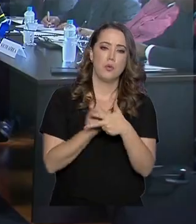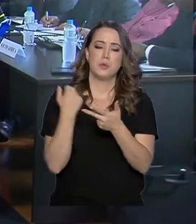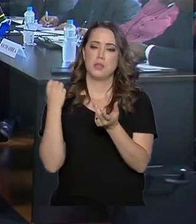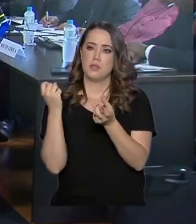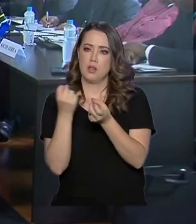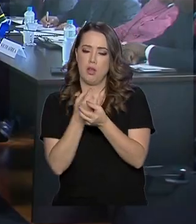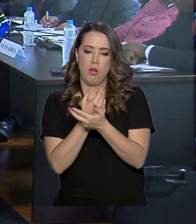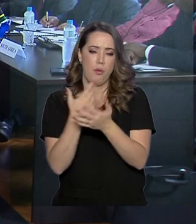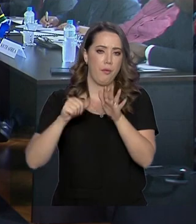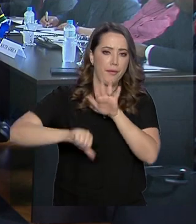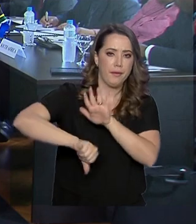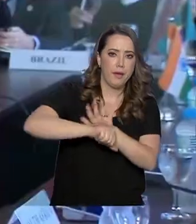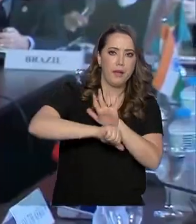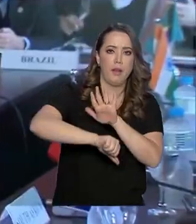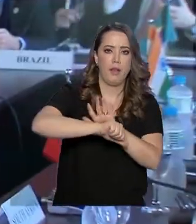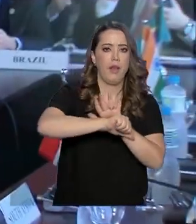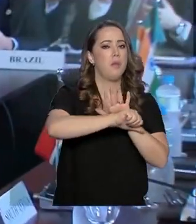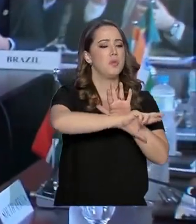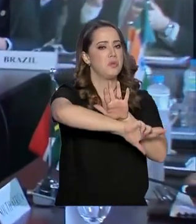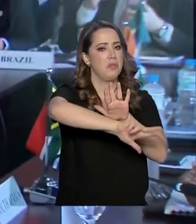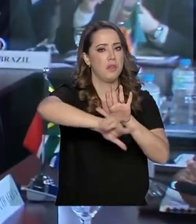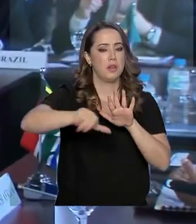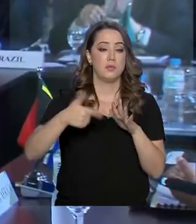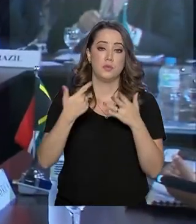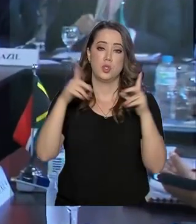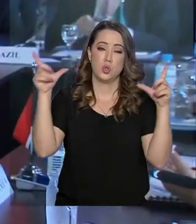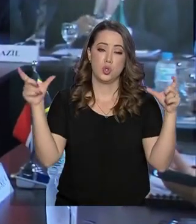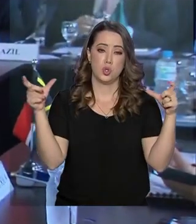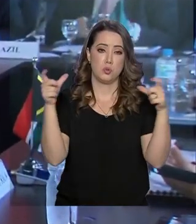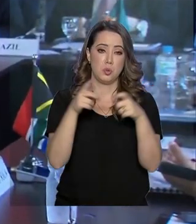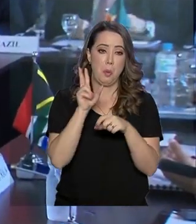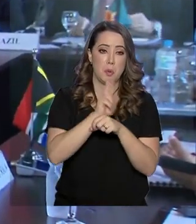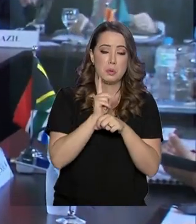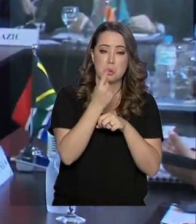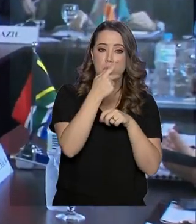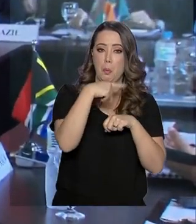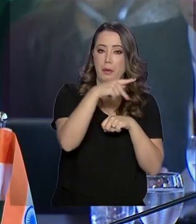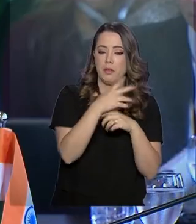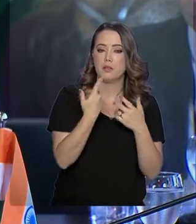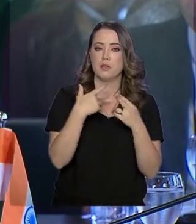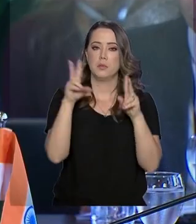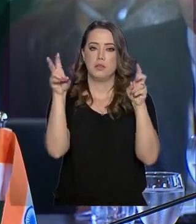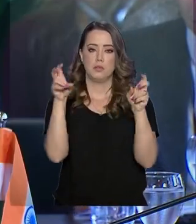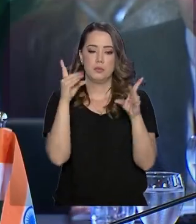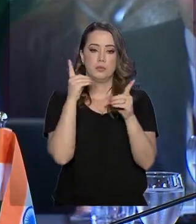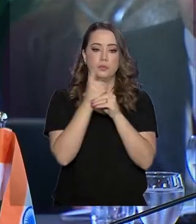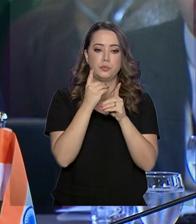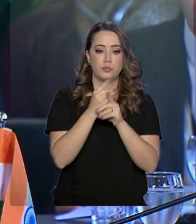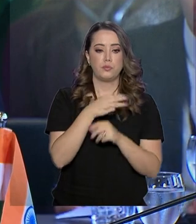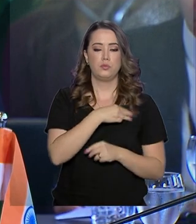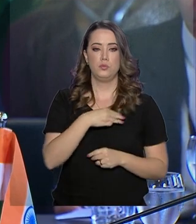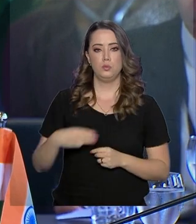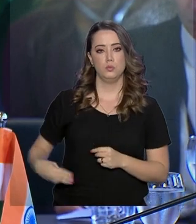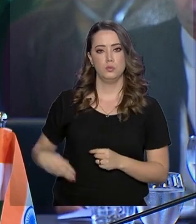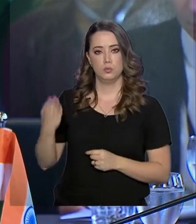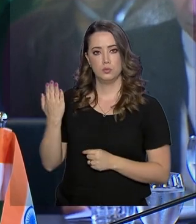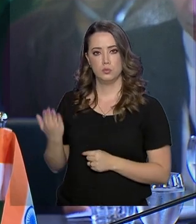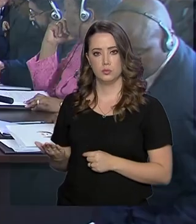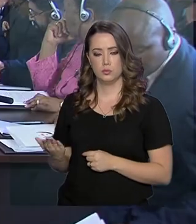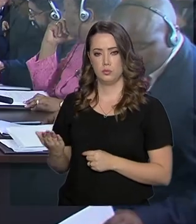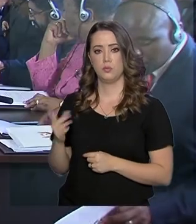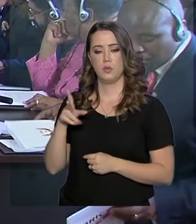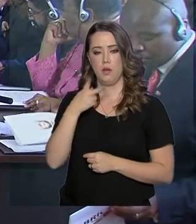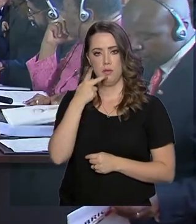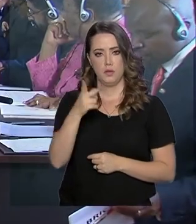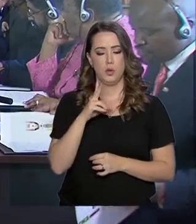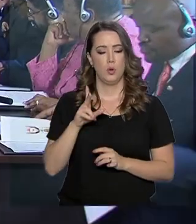ampliação da abertura comercial e a redução do protecionismo também foram pauta do encontro. O ministro Ernesto Araújo defendeu o